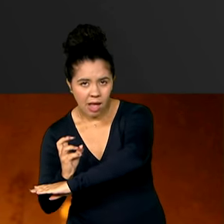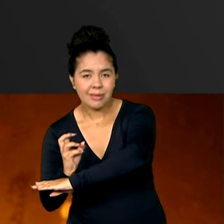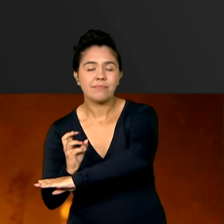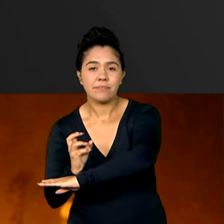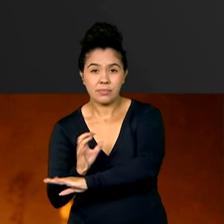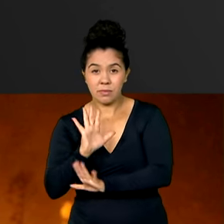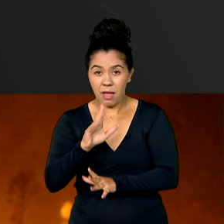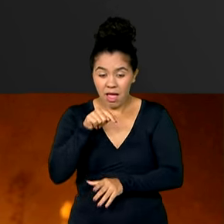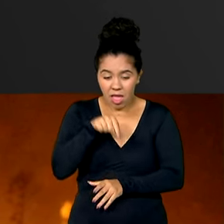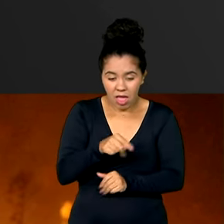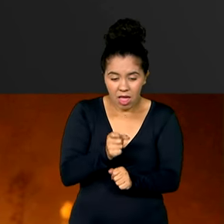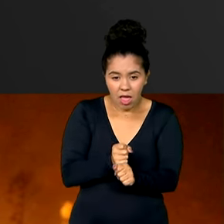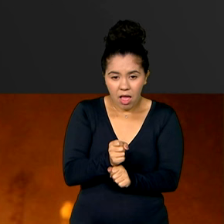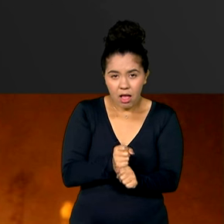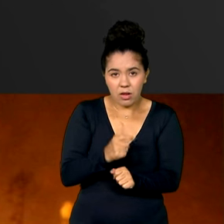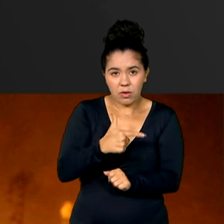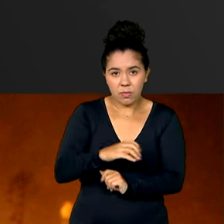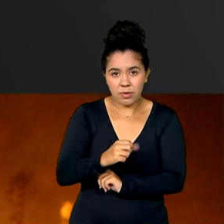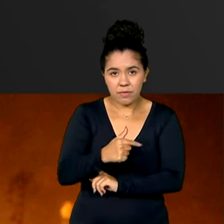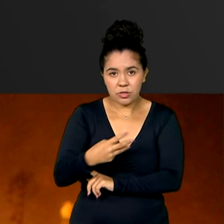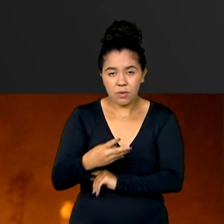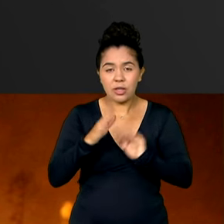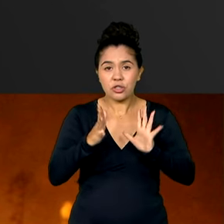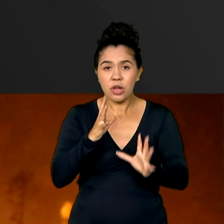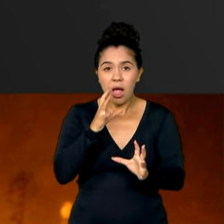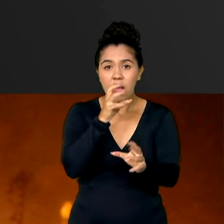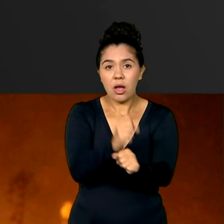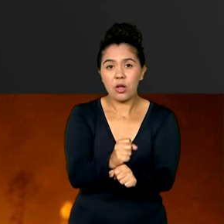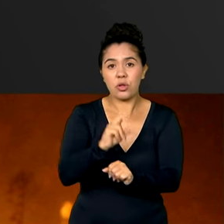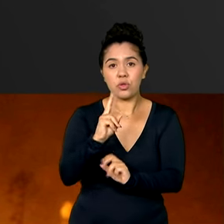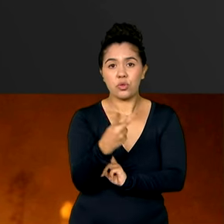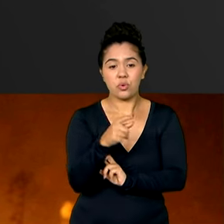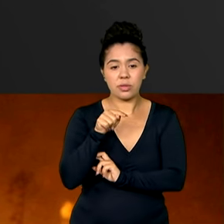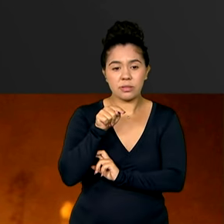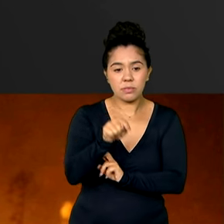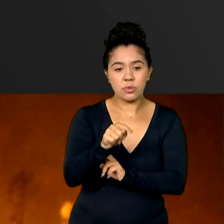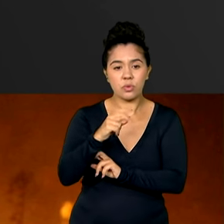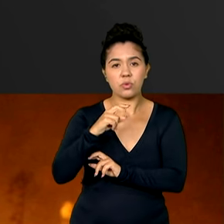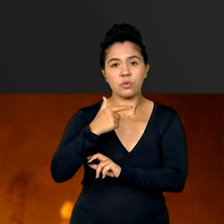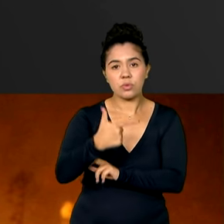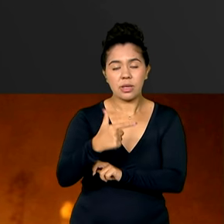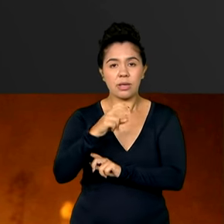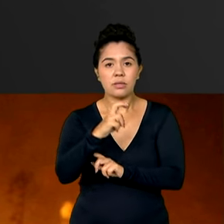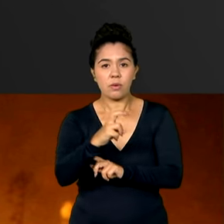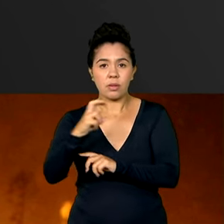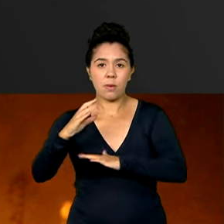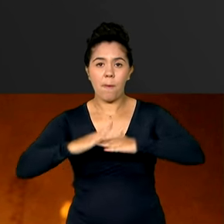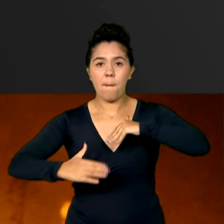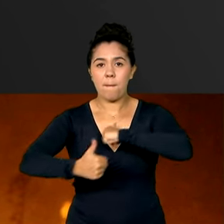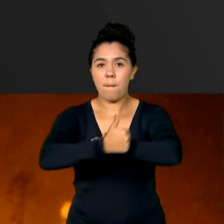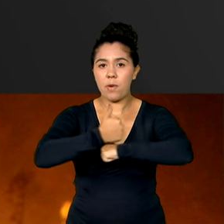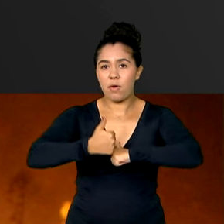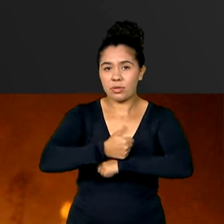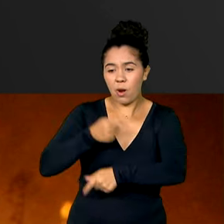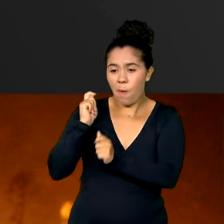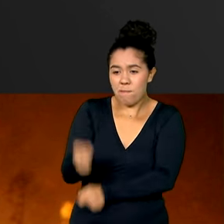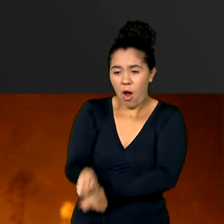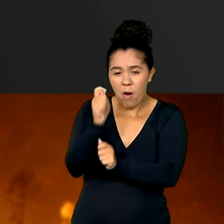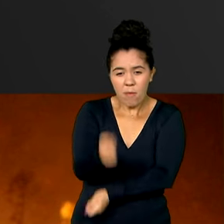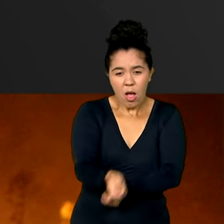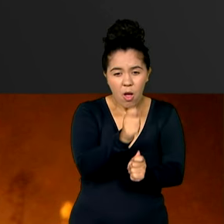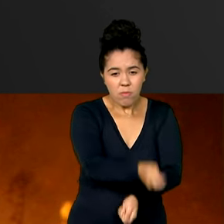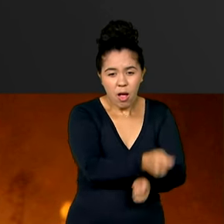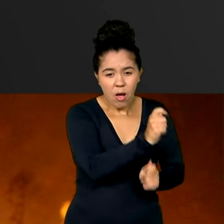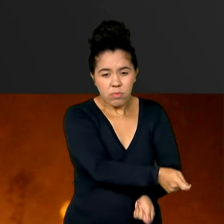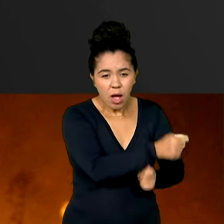Só este ano já são 2.255 brigadistas, número 26% maior que em